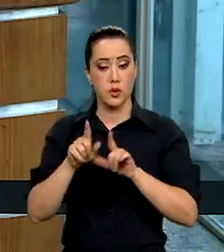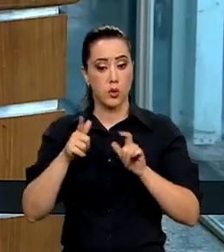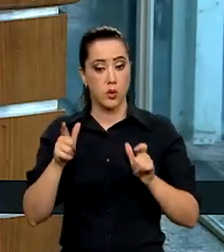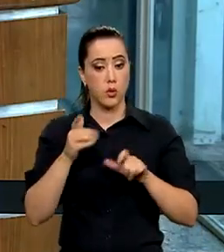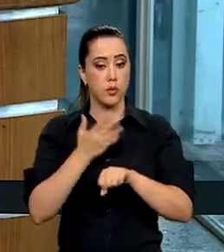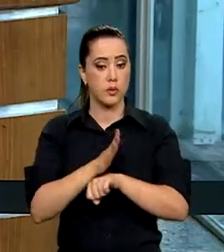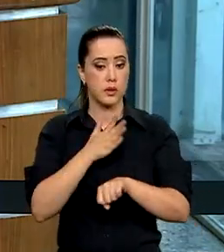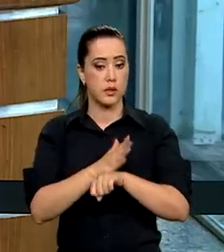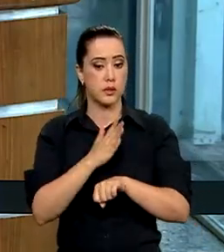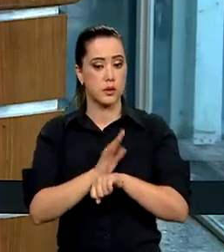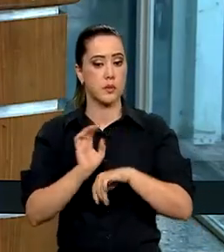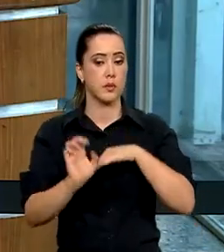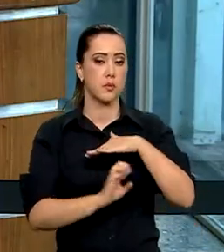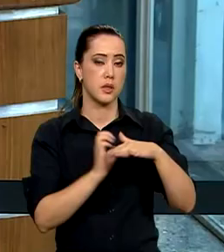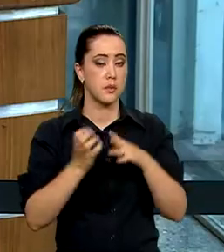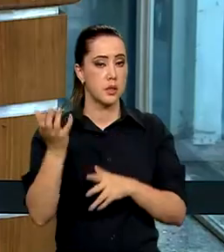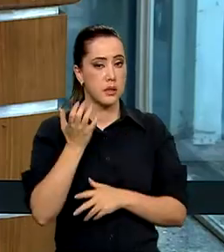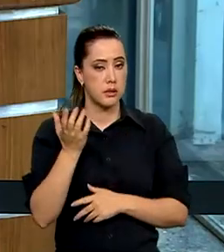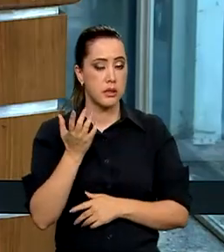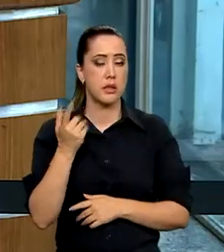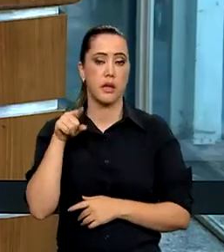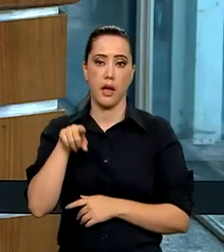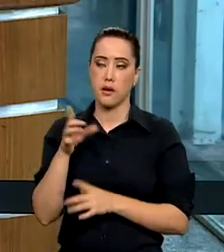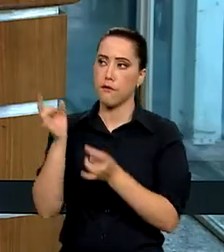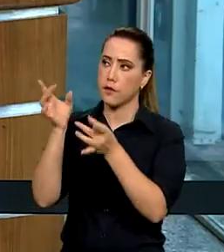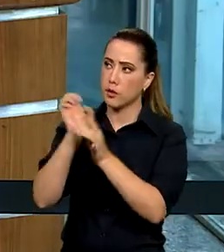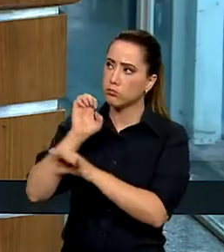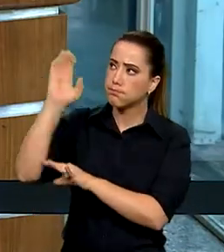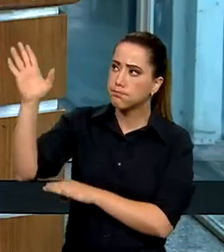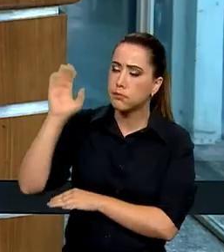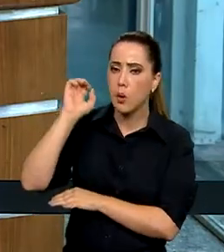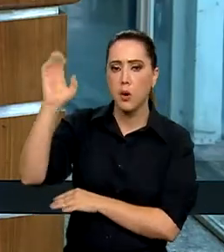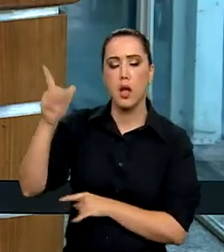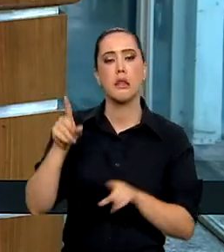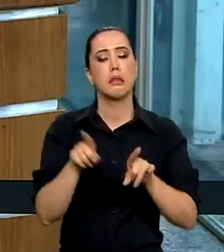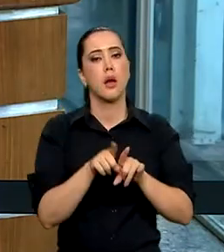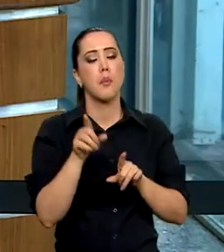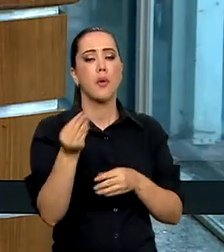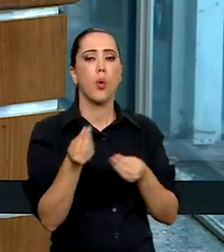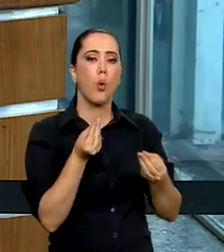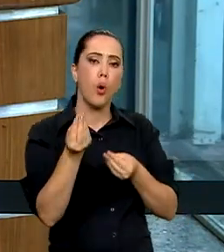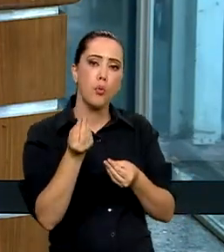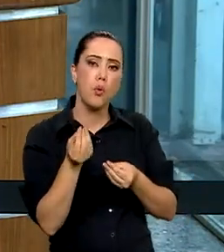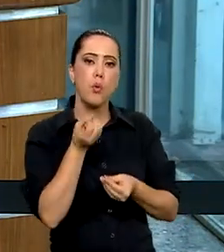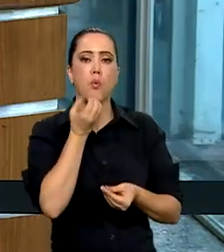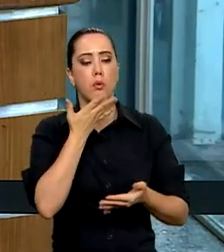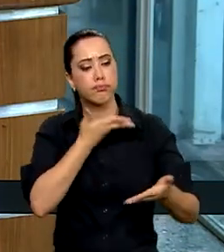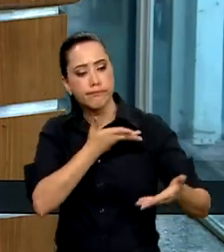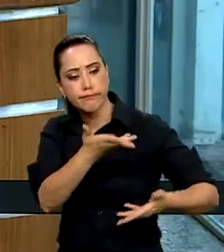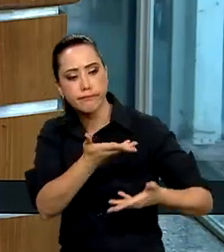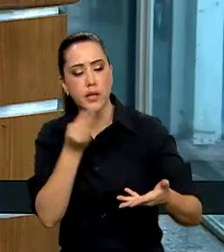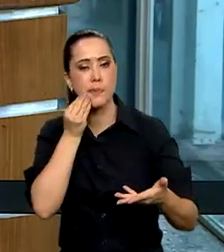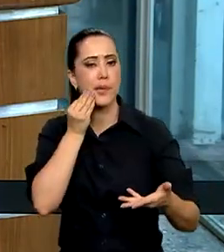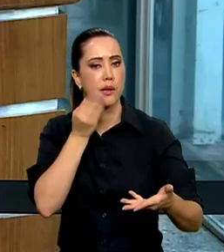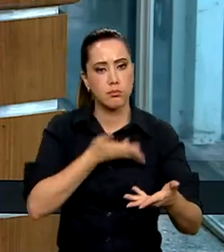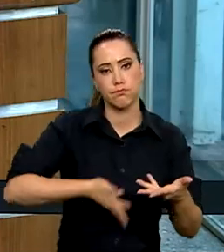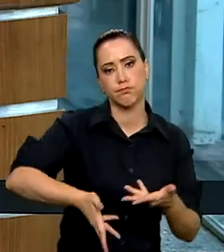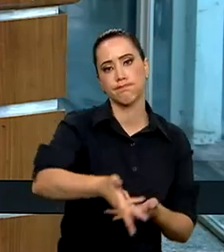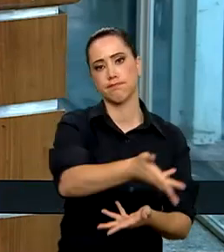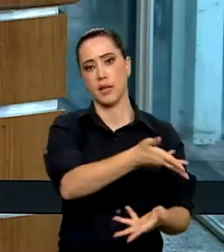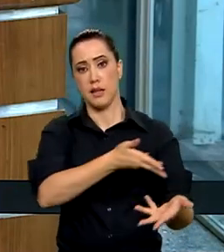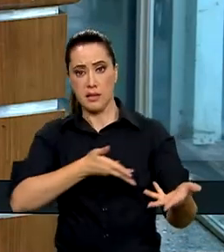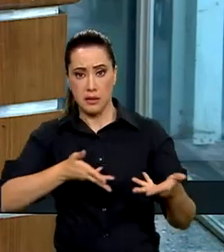o treinamento para empresas interessadas, o compartilhamento de boas práticas, o incentivo à participação em